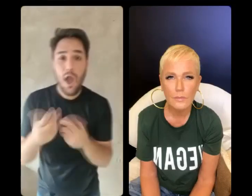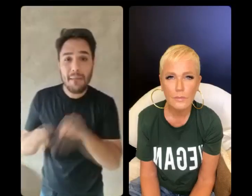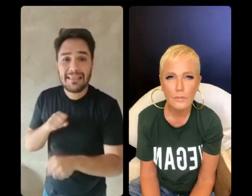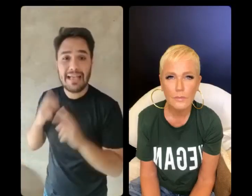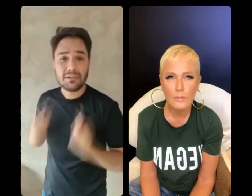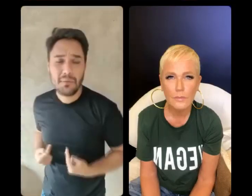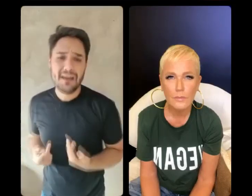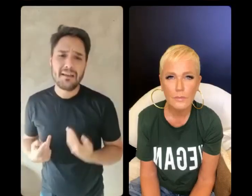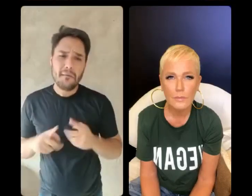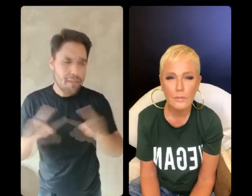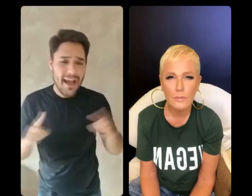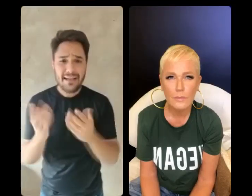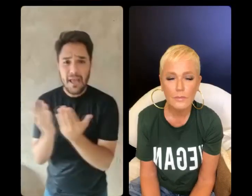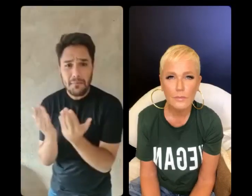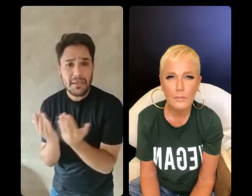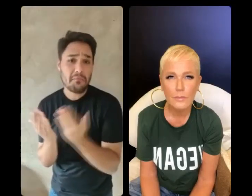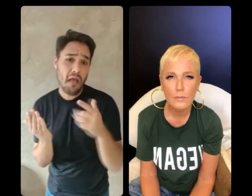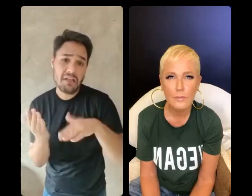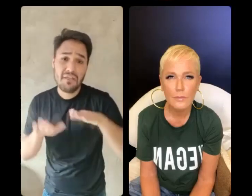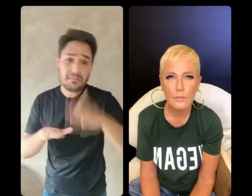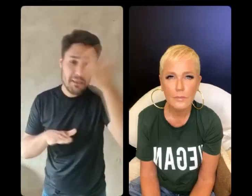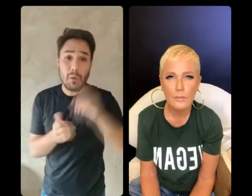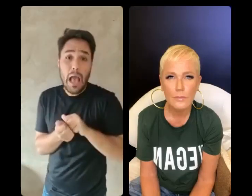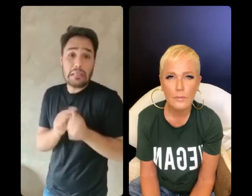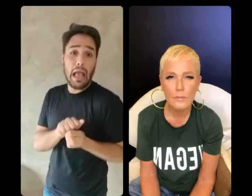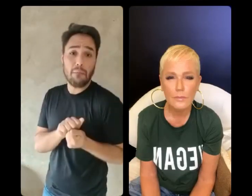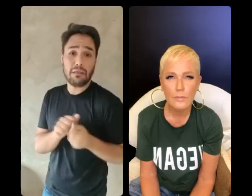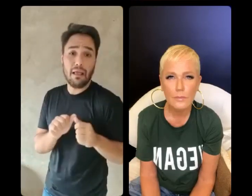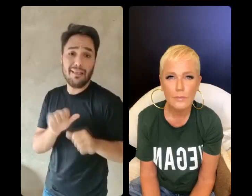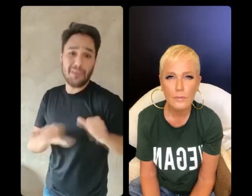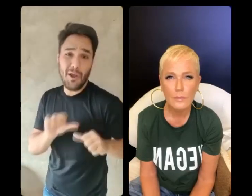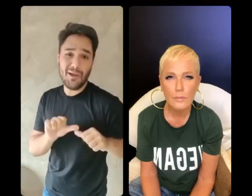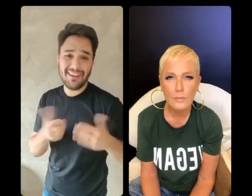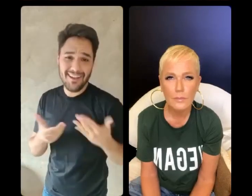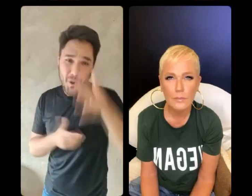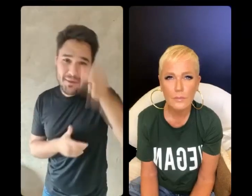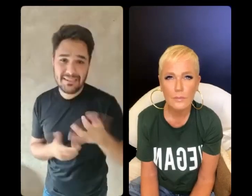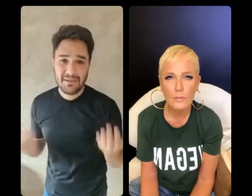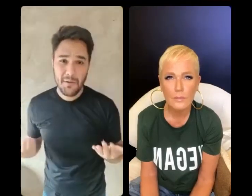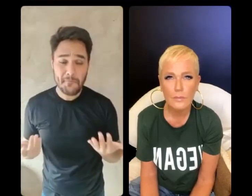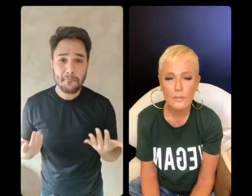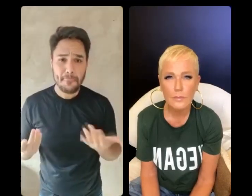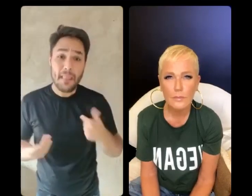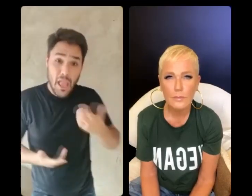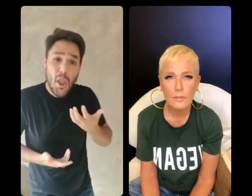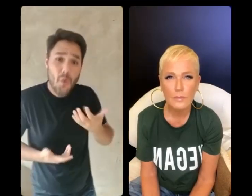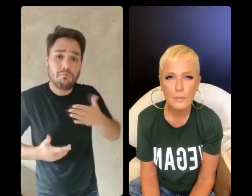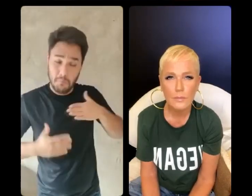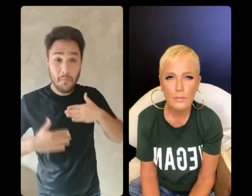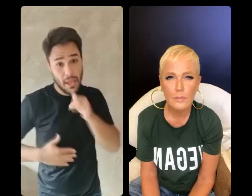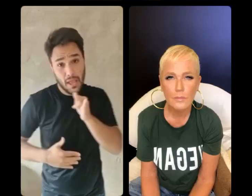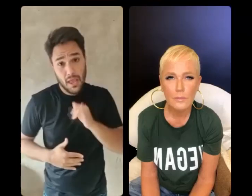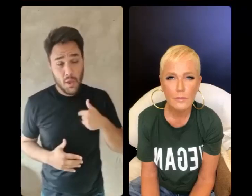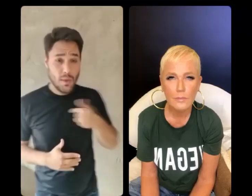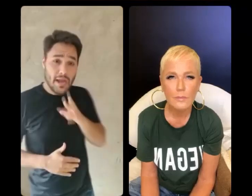ambos os argumentos usando isso. A problemática é, eu sempre quero responder um pouco mais, sabe, xuxa